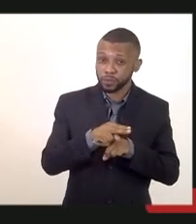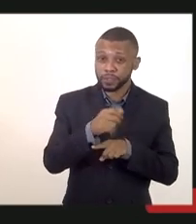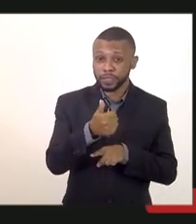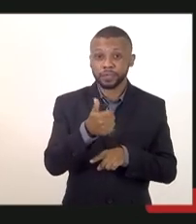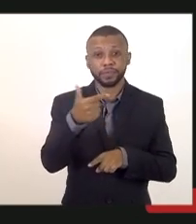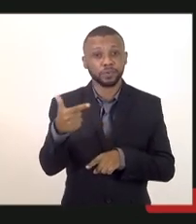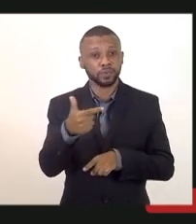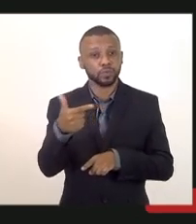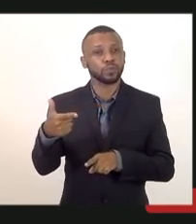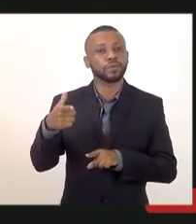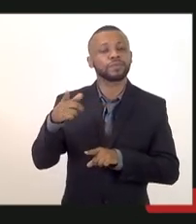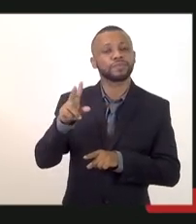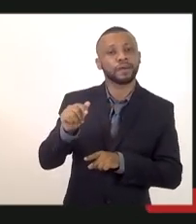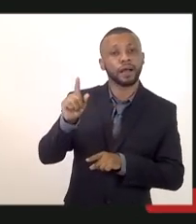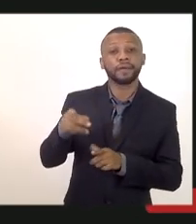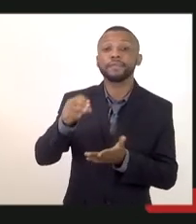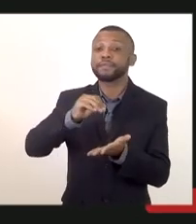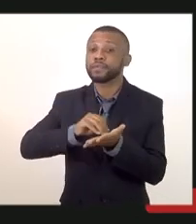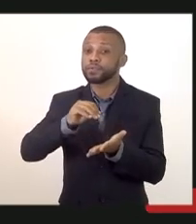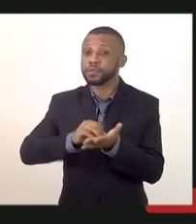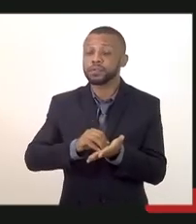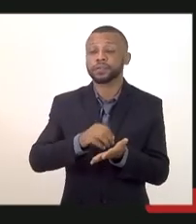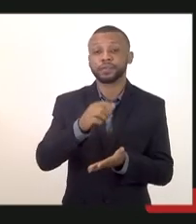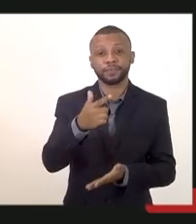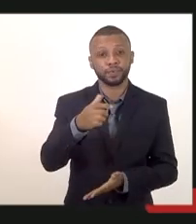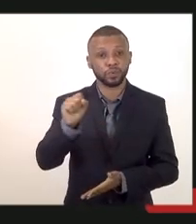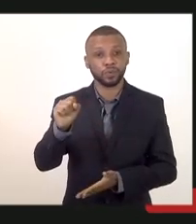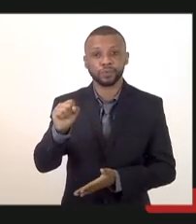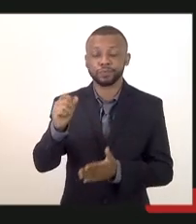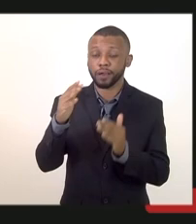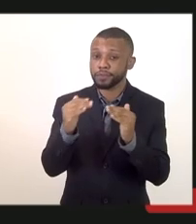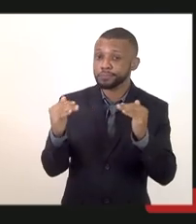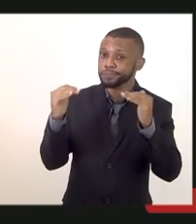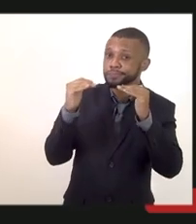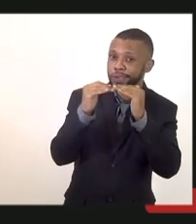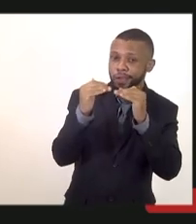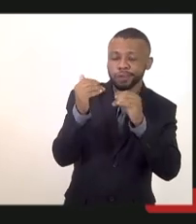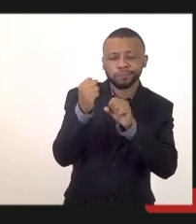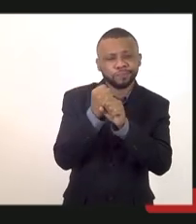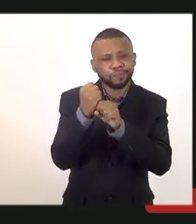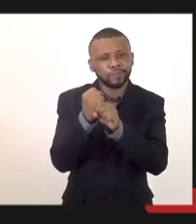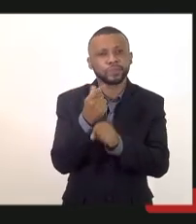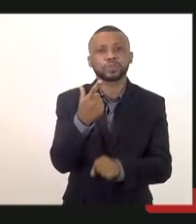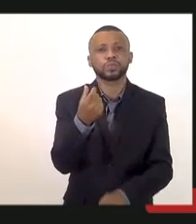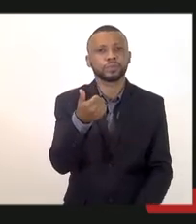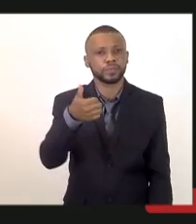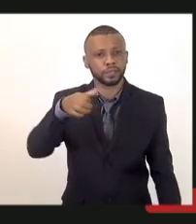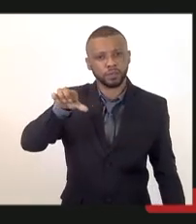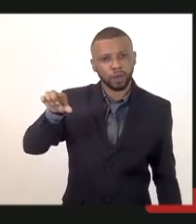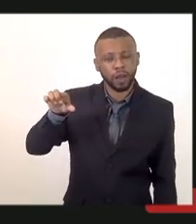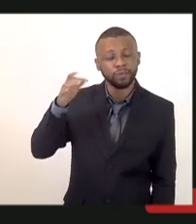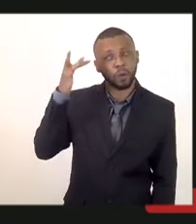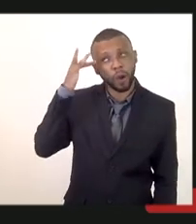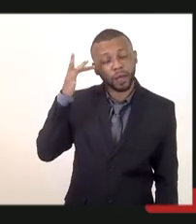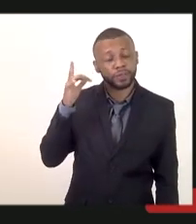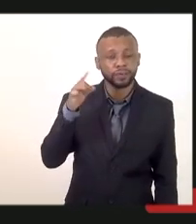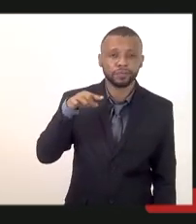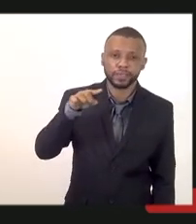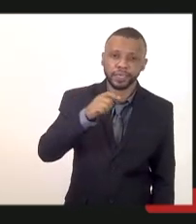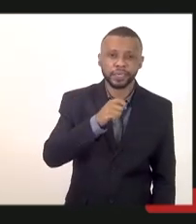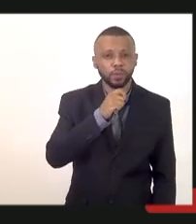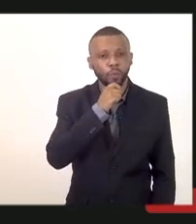28 e enfim aí batia até um pouco em 2019 eu acho que você ainda não estava